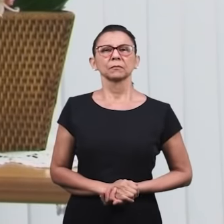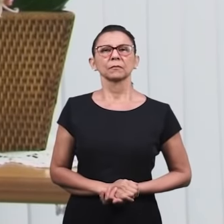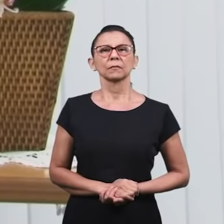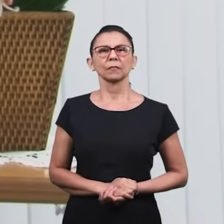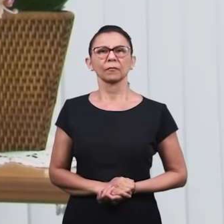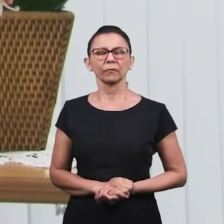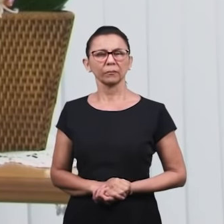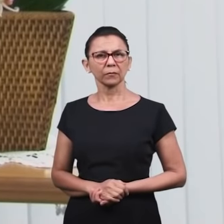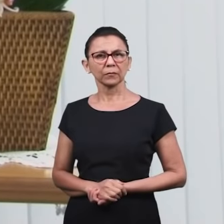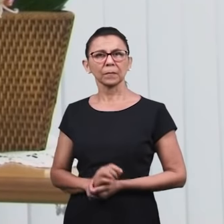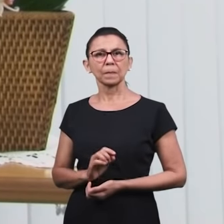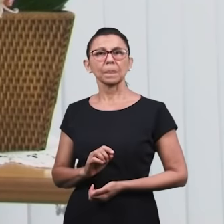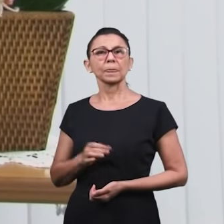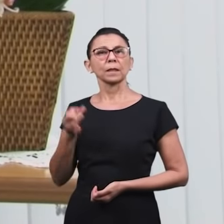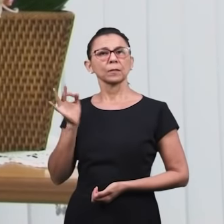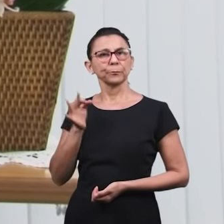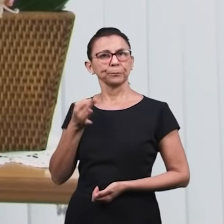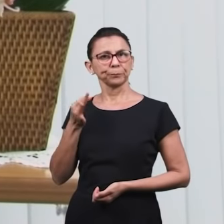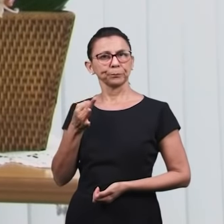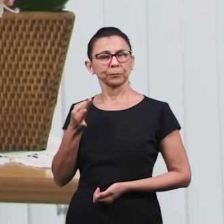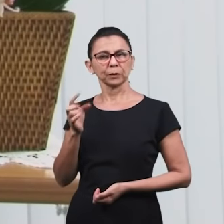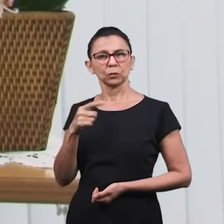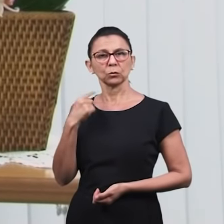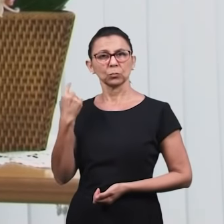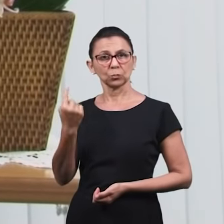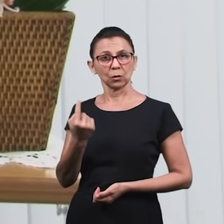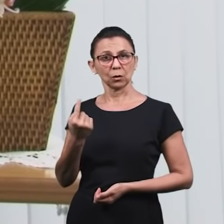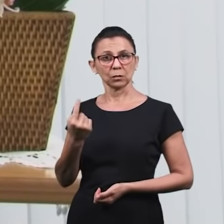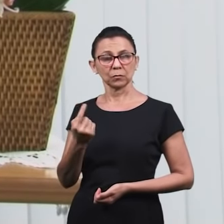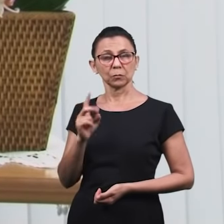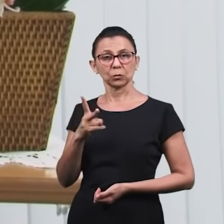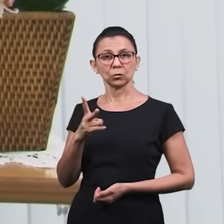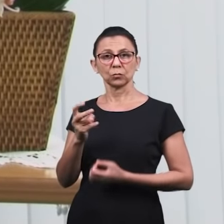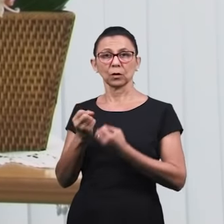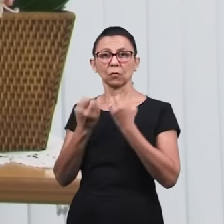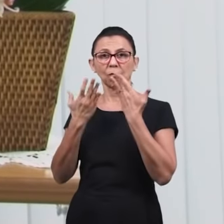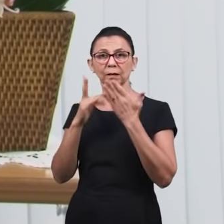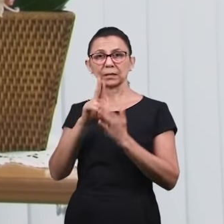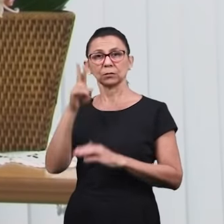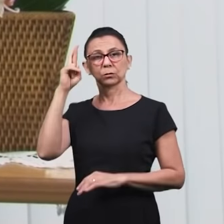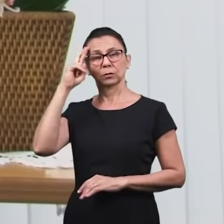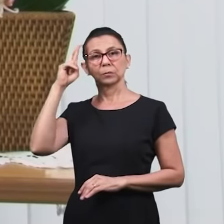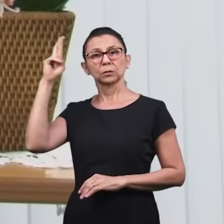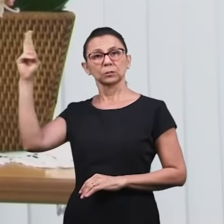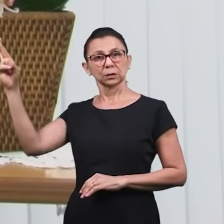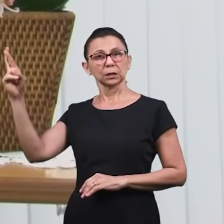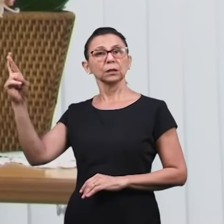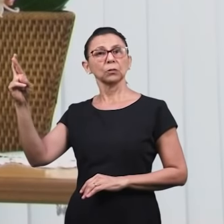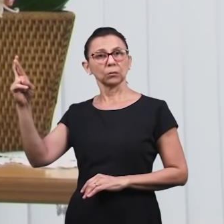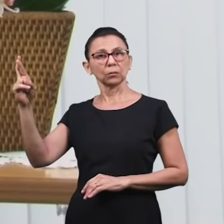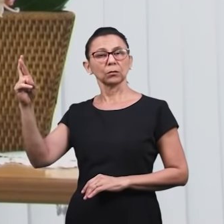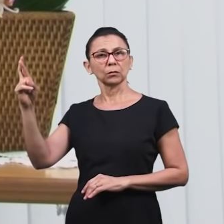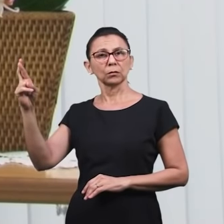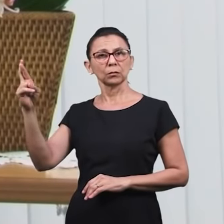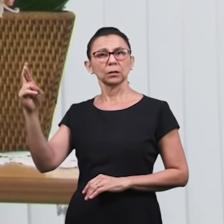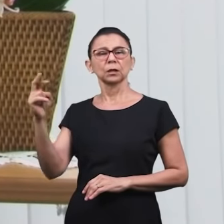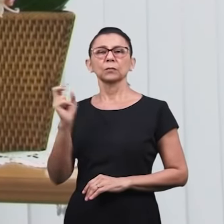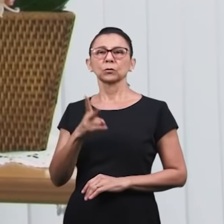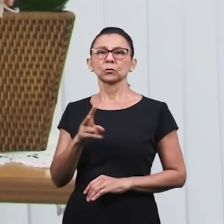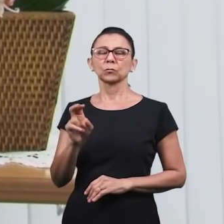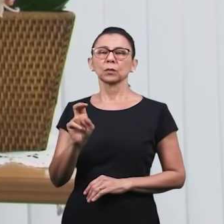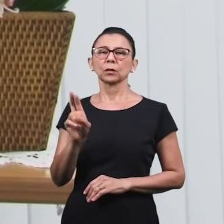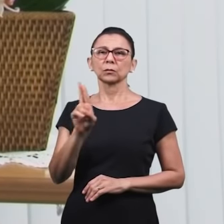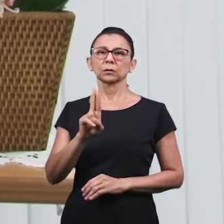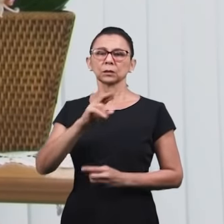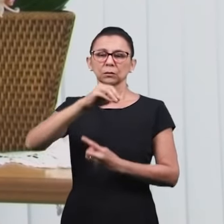uma coisa é certa, nós continuaremos a confessar, o nome do Senhor, diante dos homens, com todos